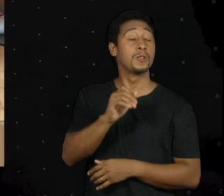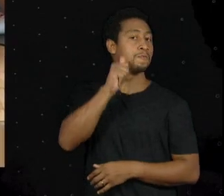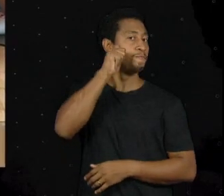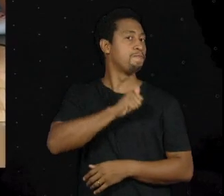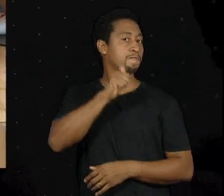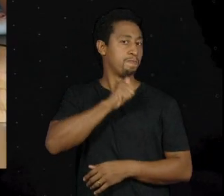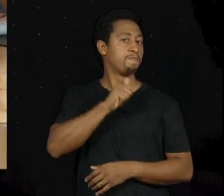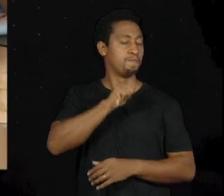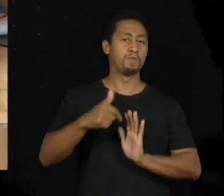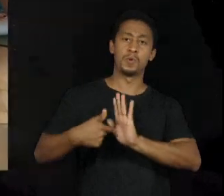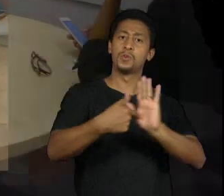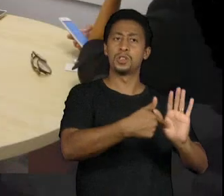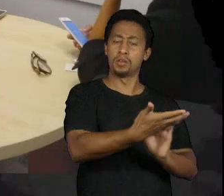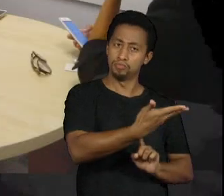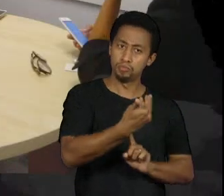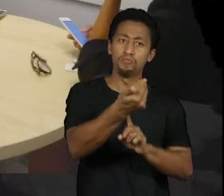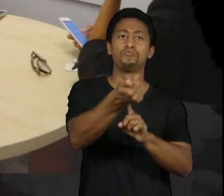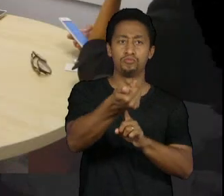inovação e tecnologia